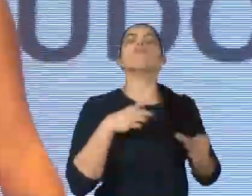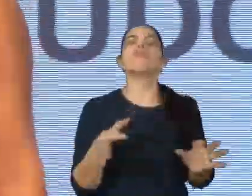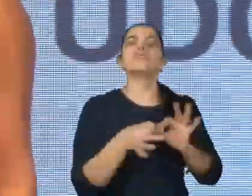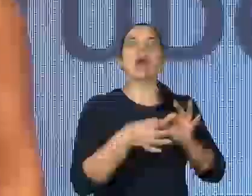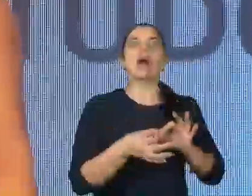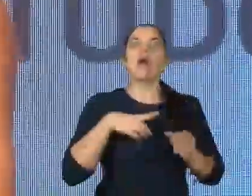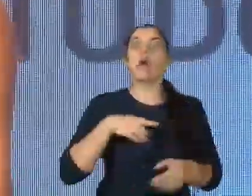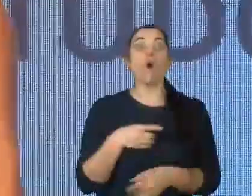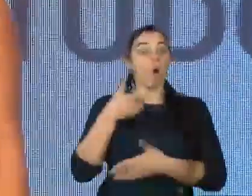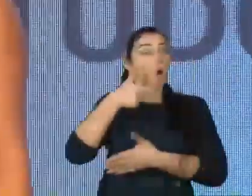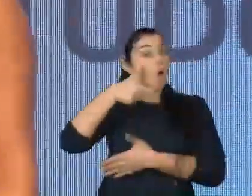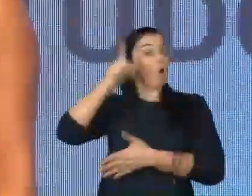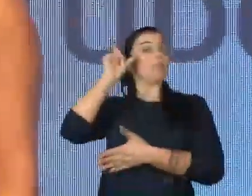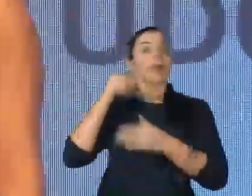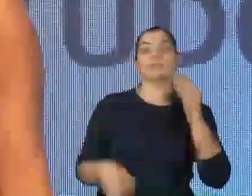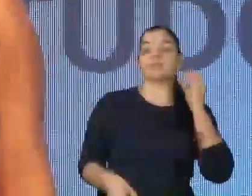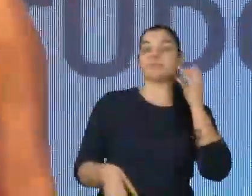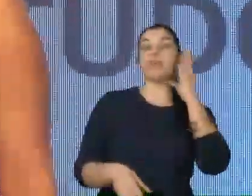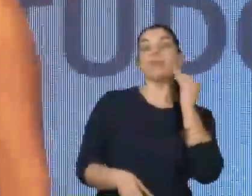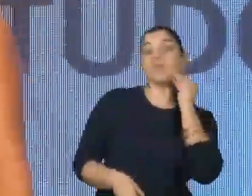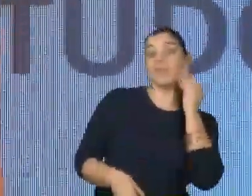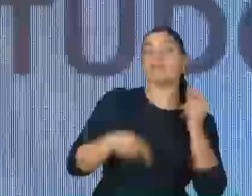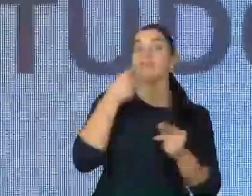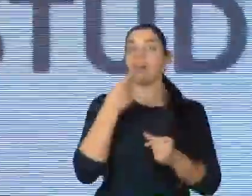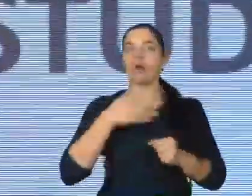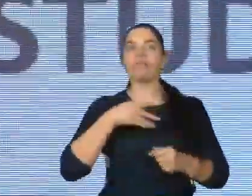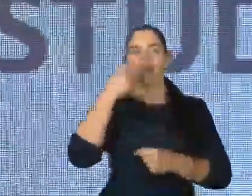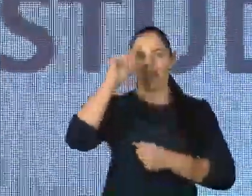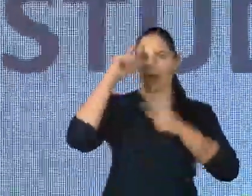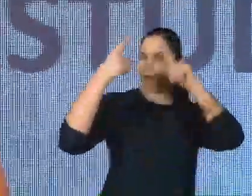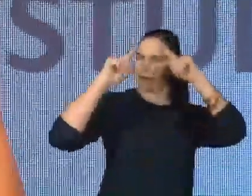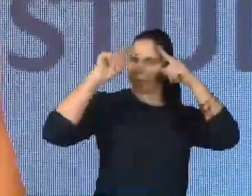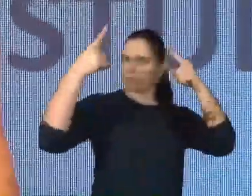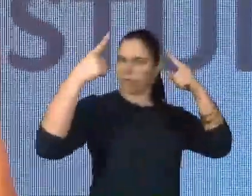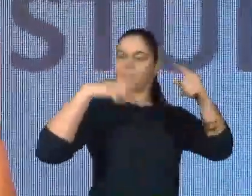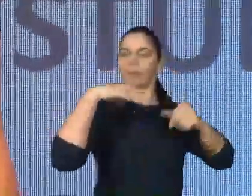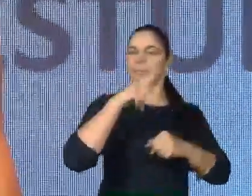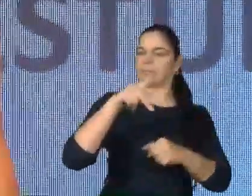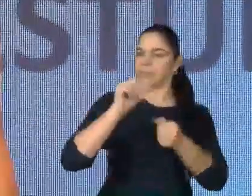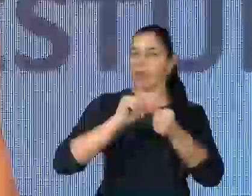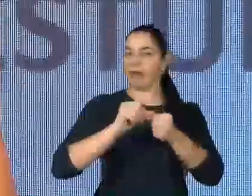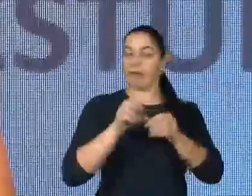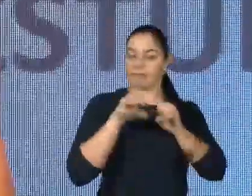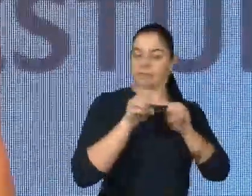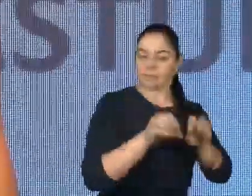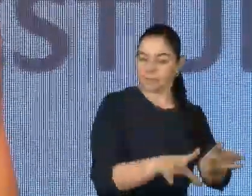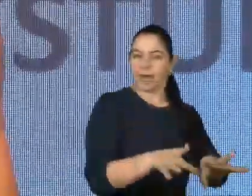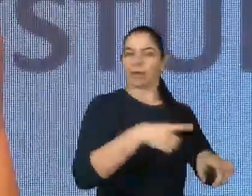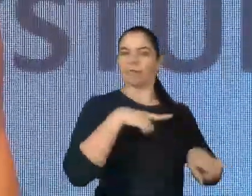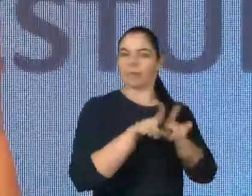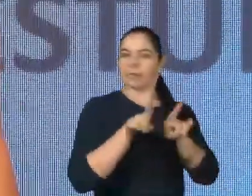o Dr. Zan. O professor, ele precisou de criatividade, ele precisou saber ensinar para